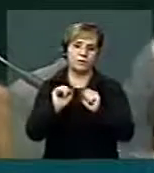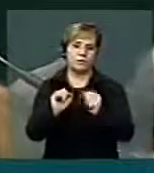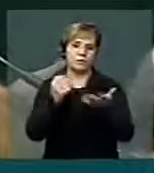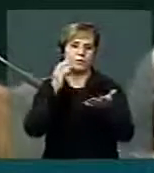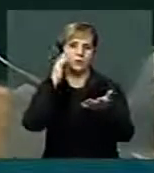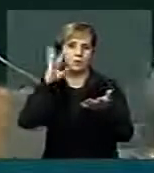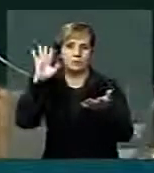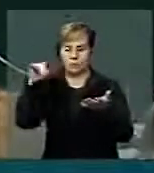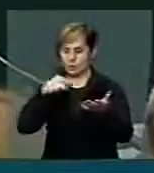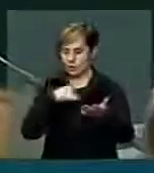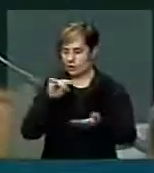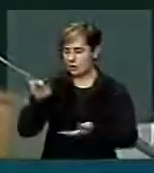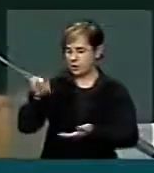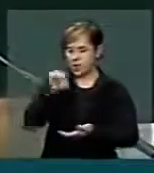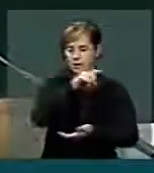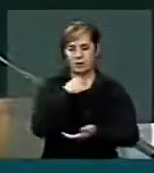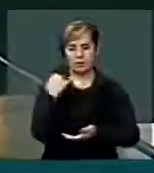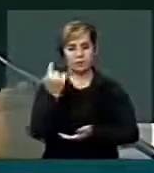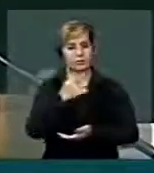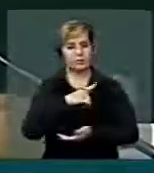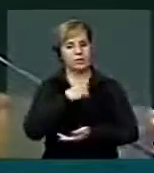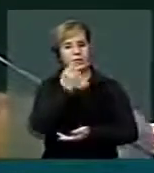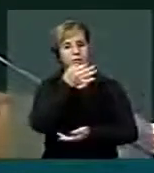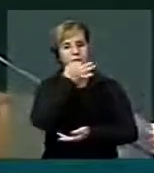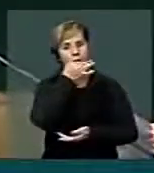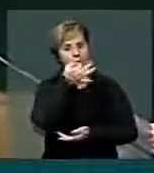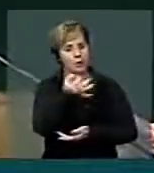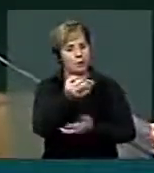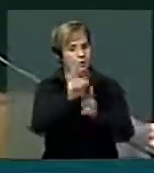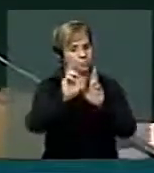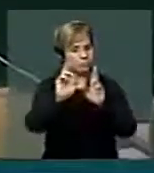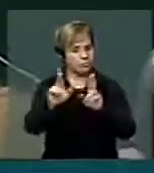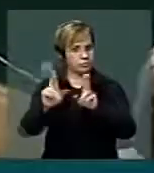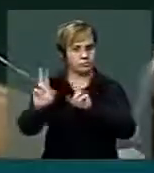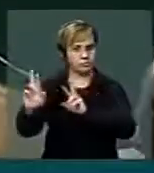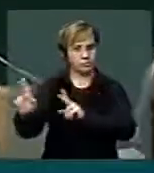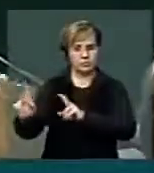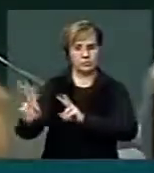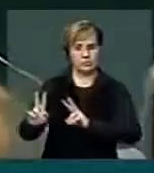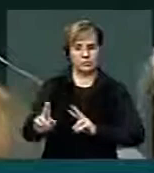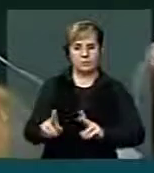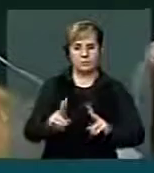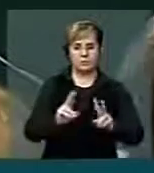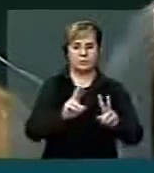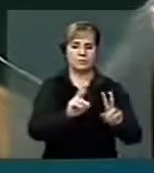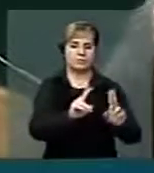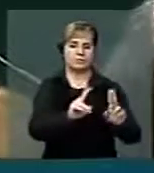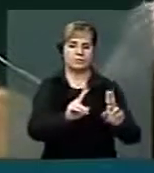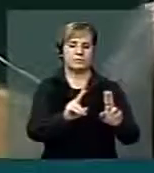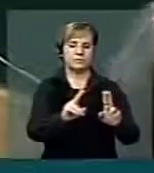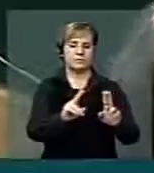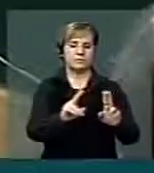cada um de nós que estamos aqui temos uma posição e só passamos a